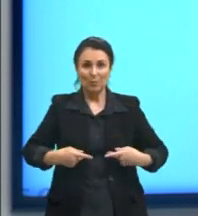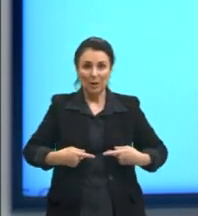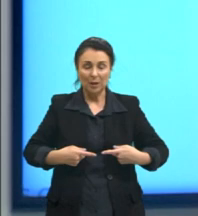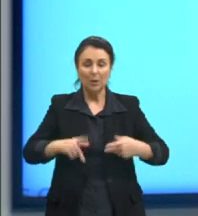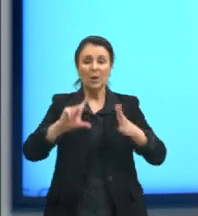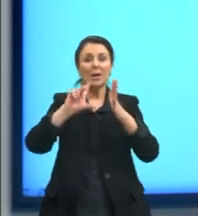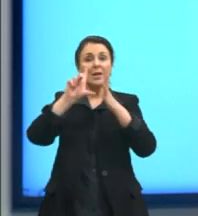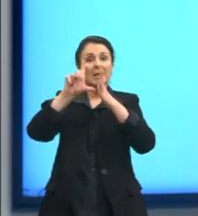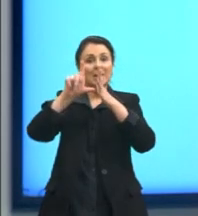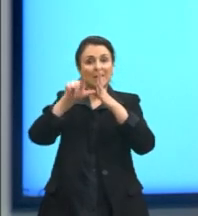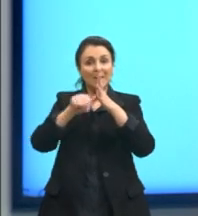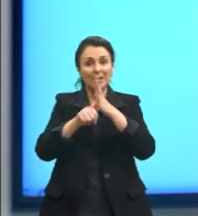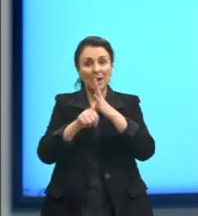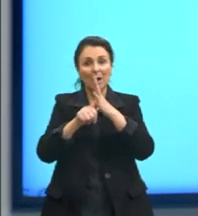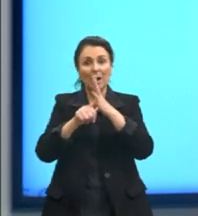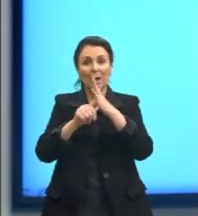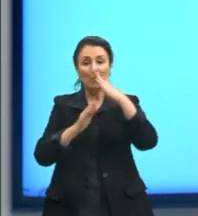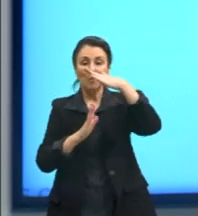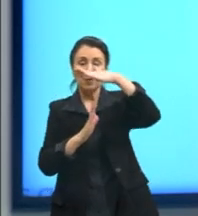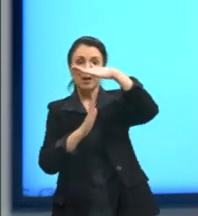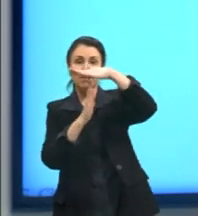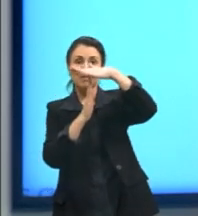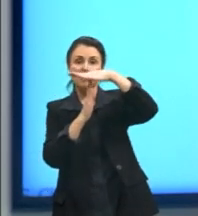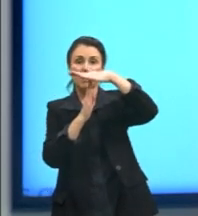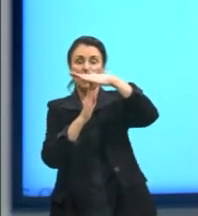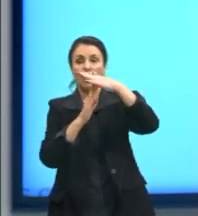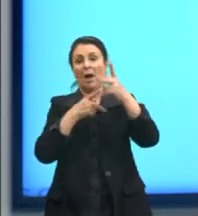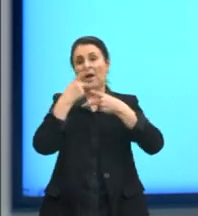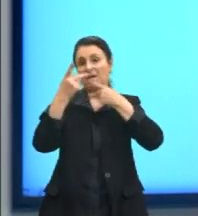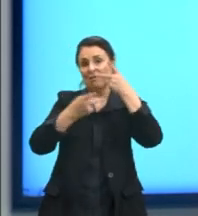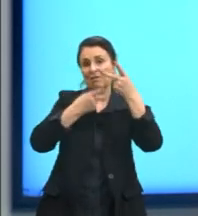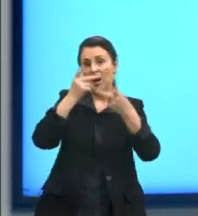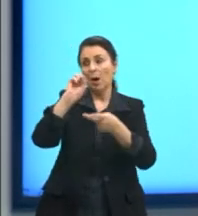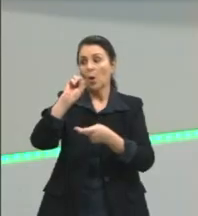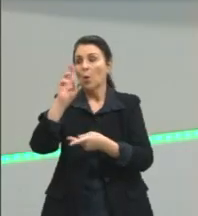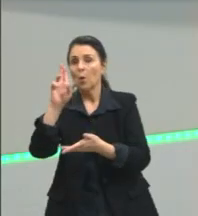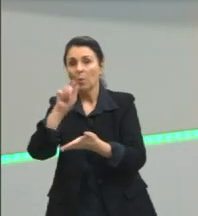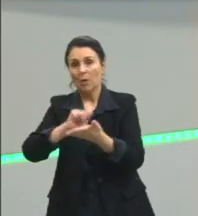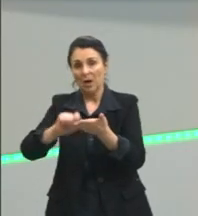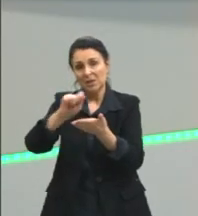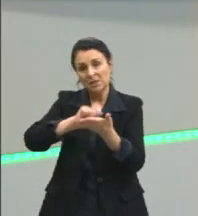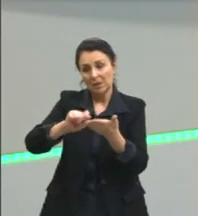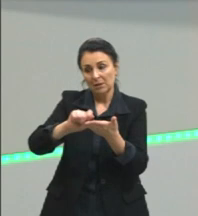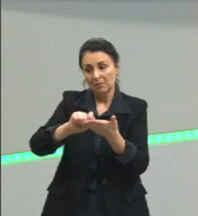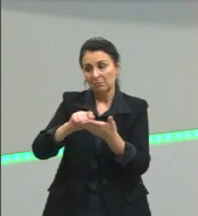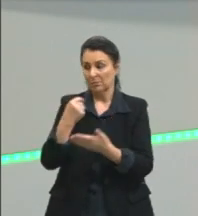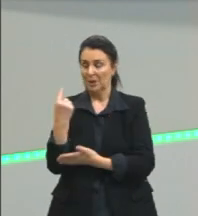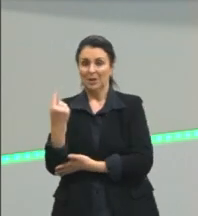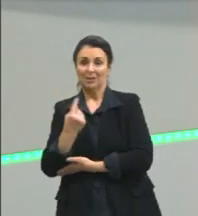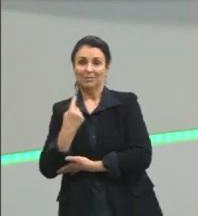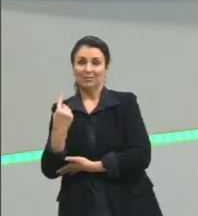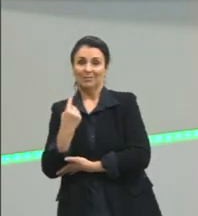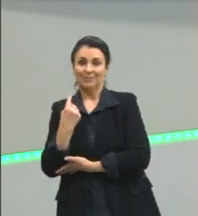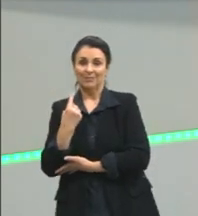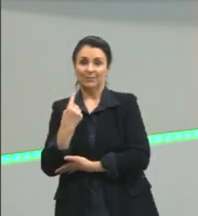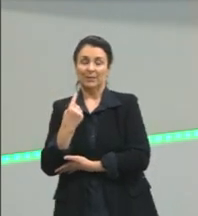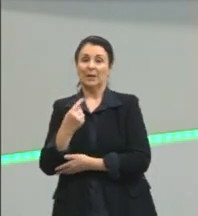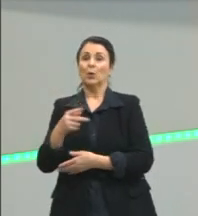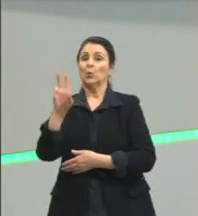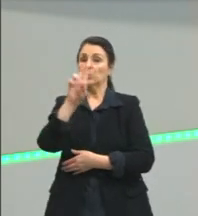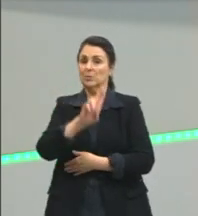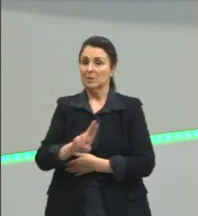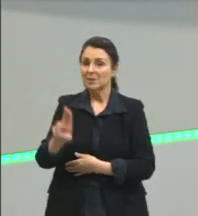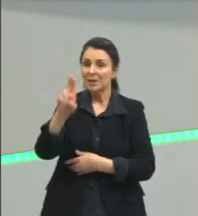materializar nessa fala ou nessa escrita que é individual. E, através da linguagem,